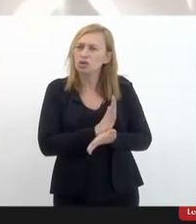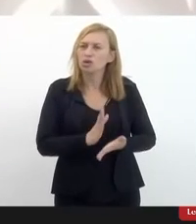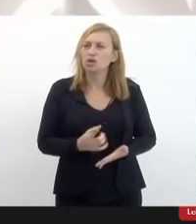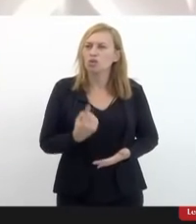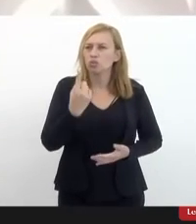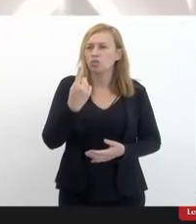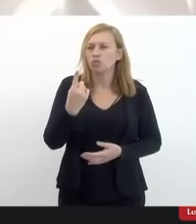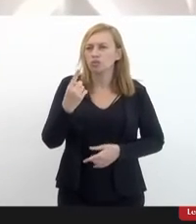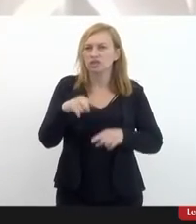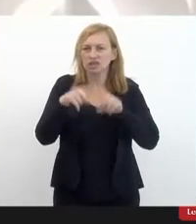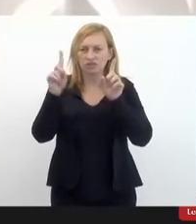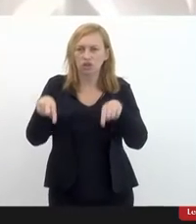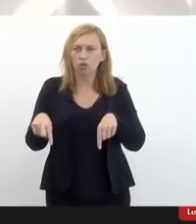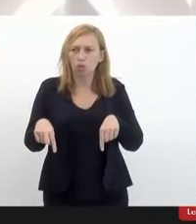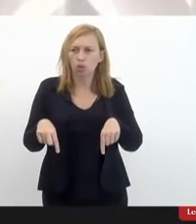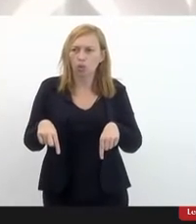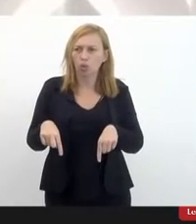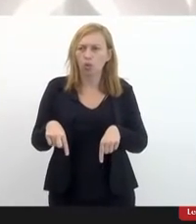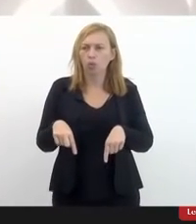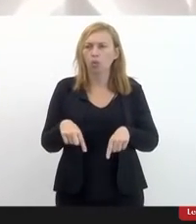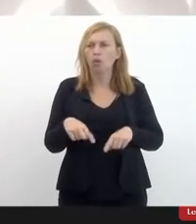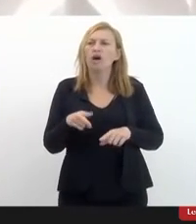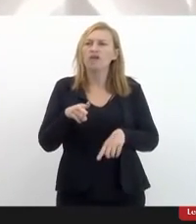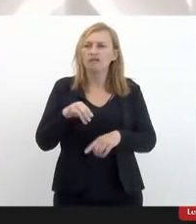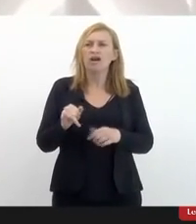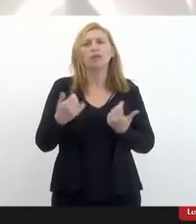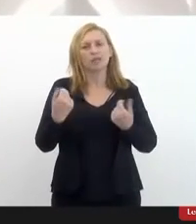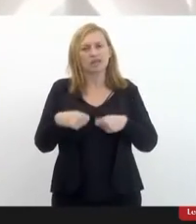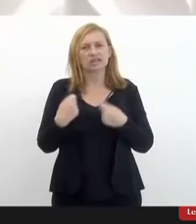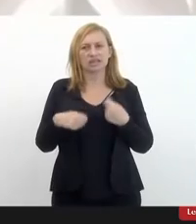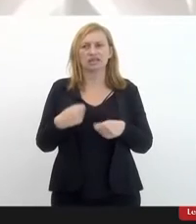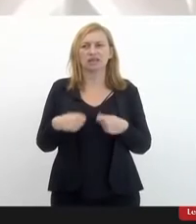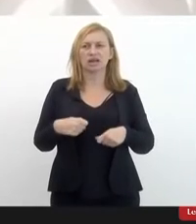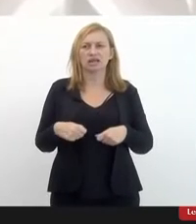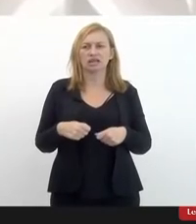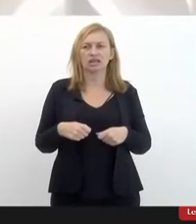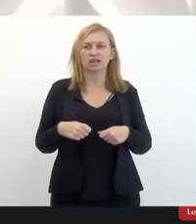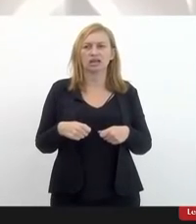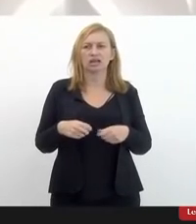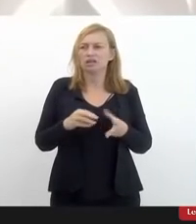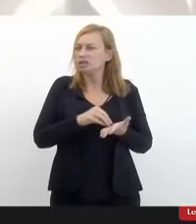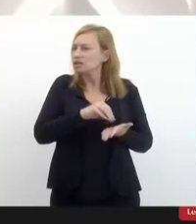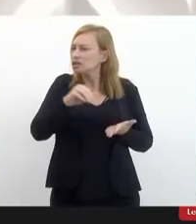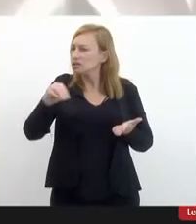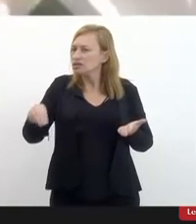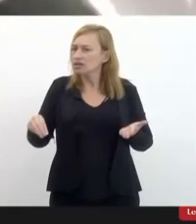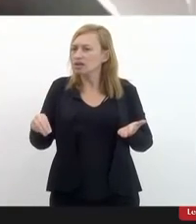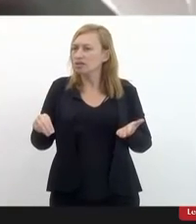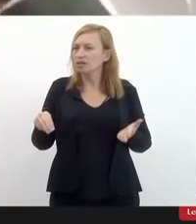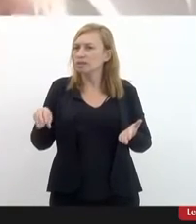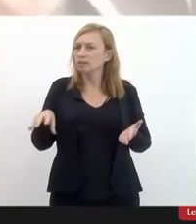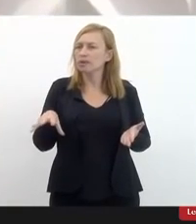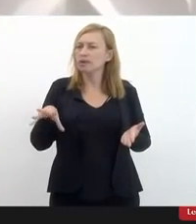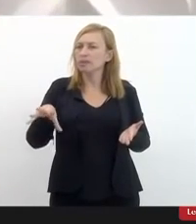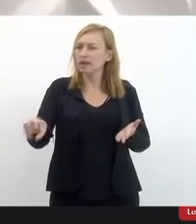servidora ou um servidor vai precisar se deslocar para buscar um laudo